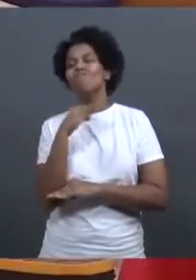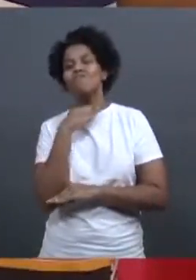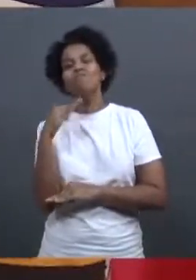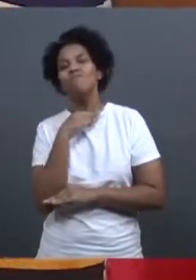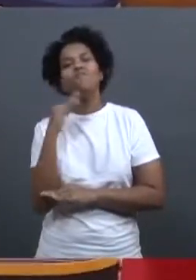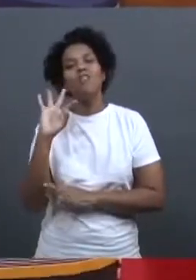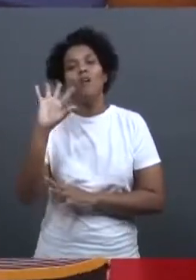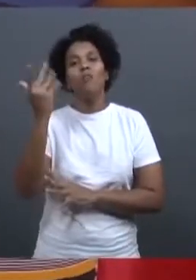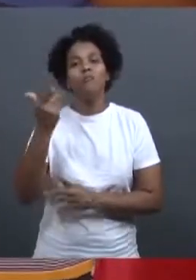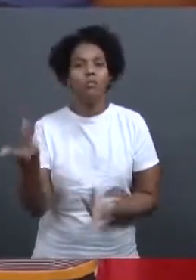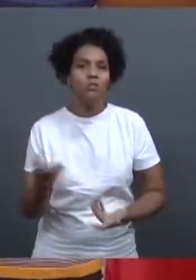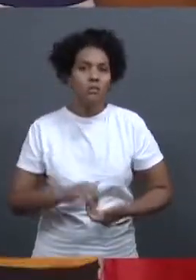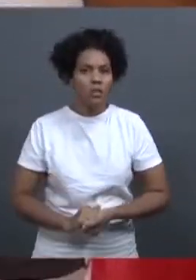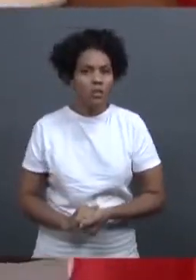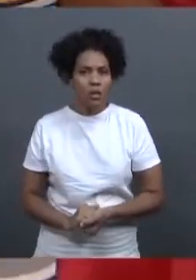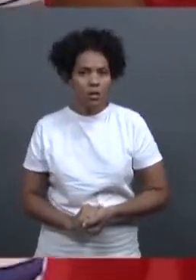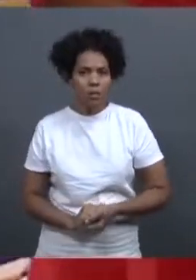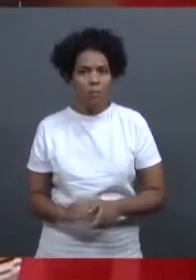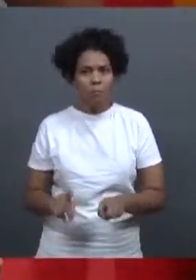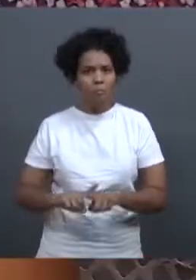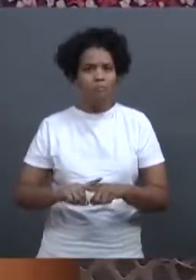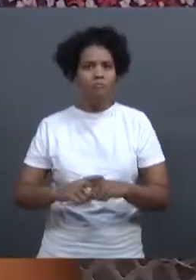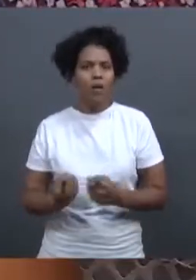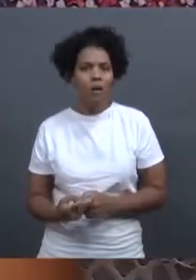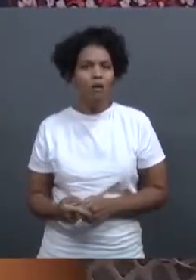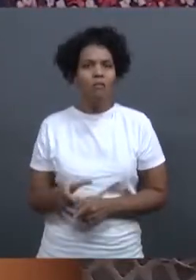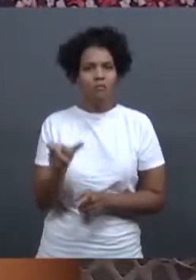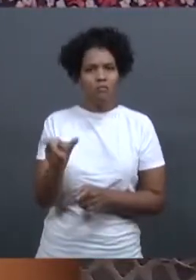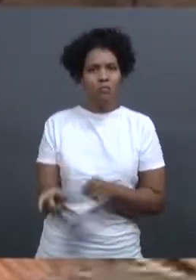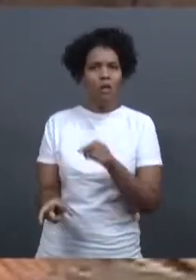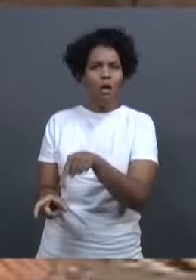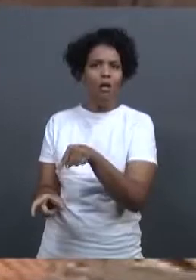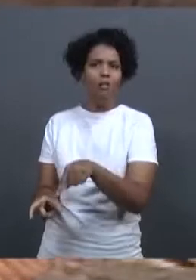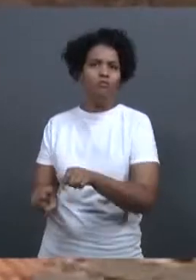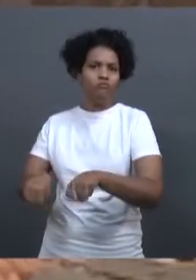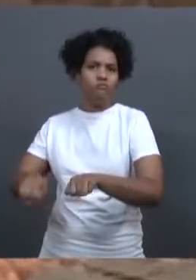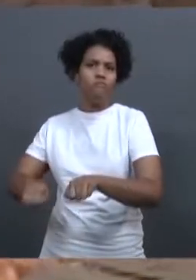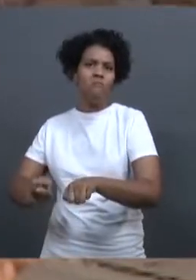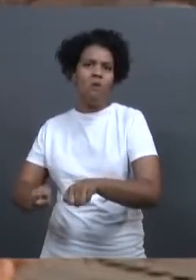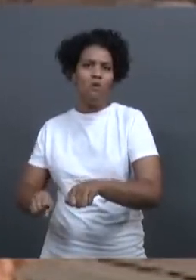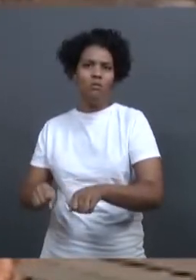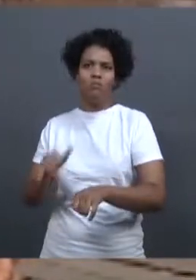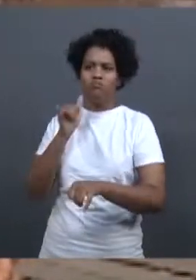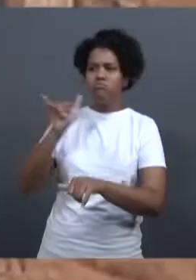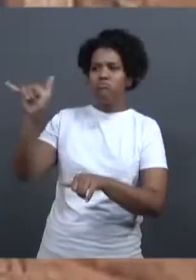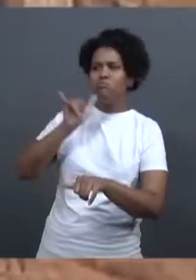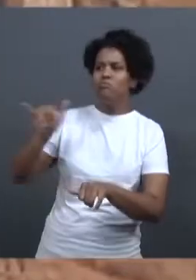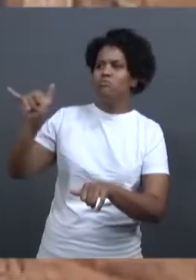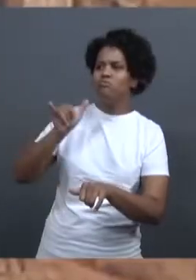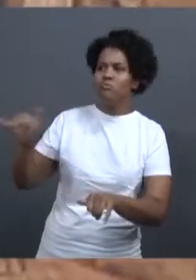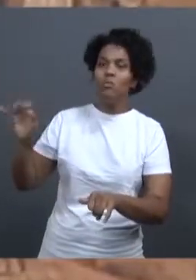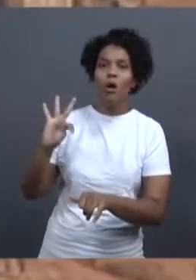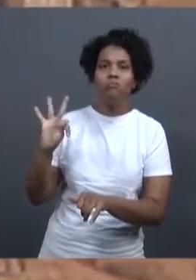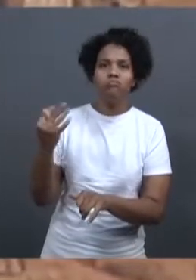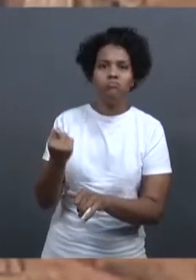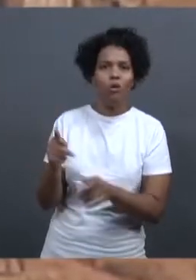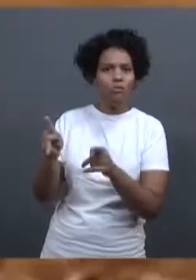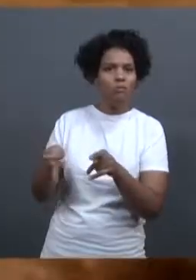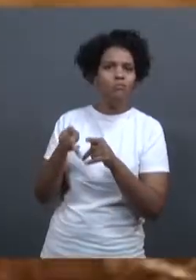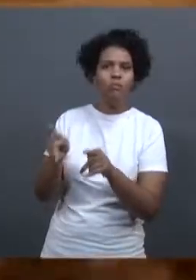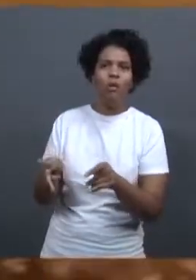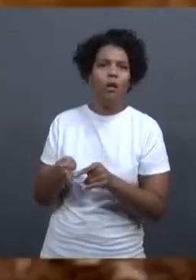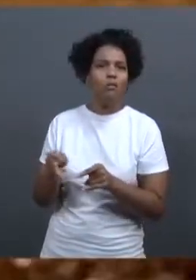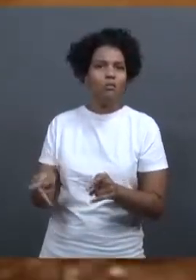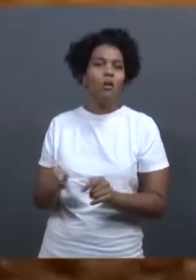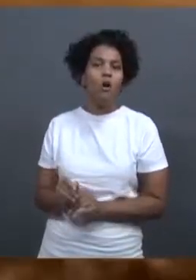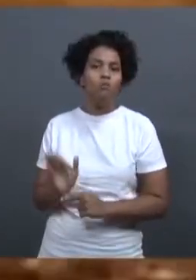Berenice salvamos muitas vidas. No dia 5 de novembro, por volta de 15 para as 4, mais ou menos, a gente começou a escutar um barulho. Saí